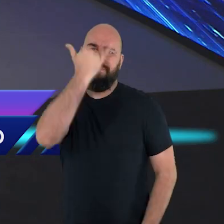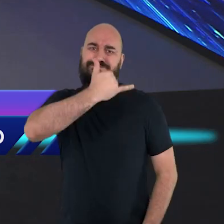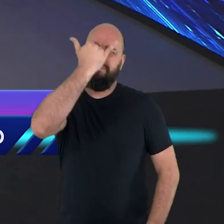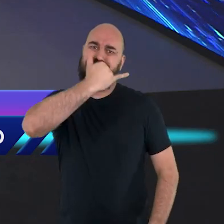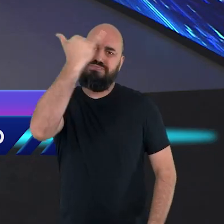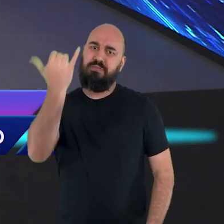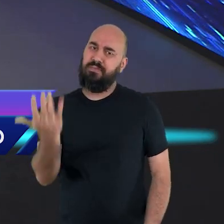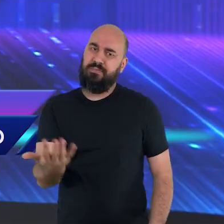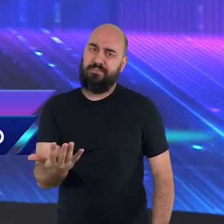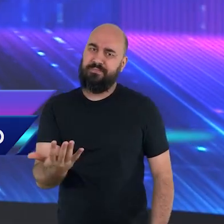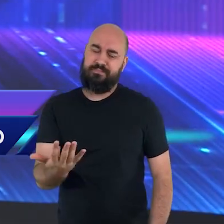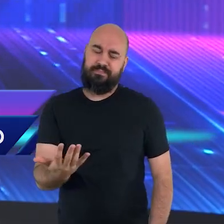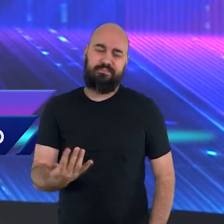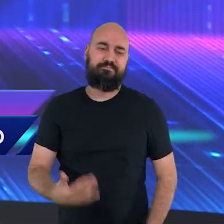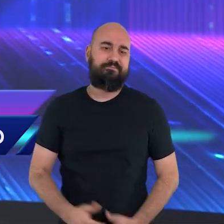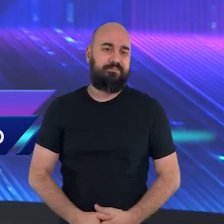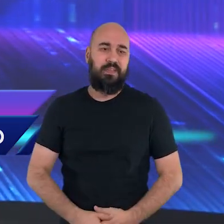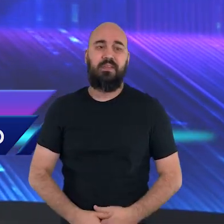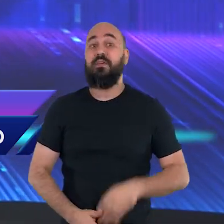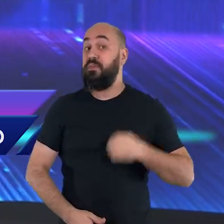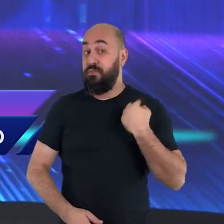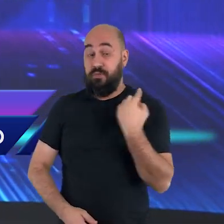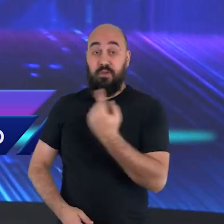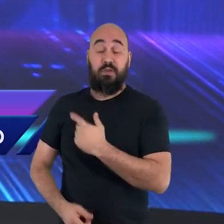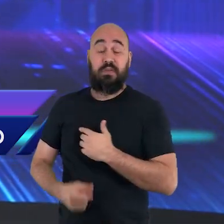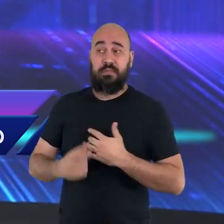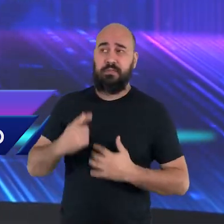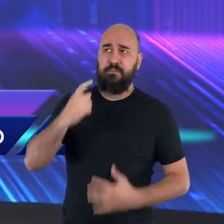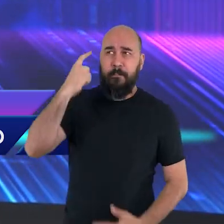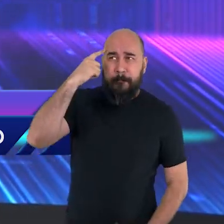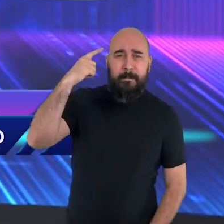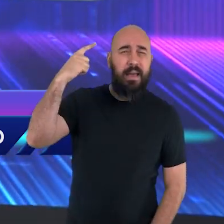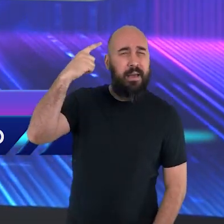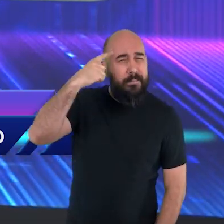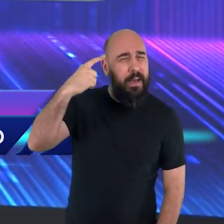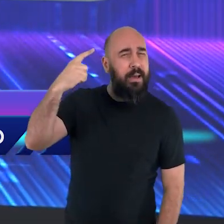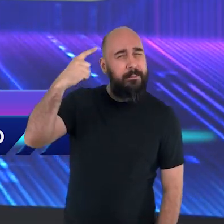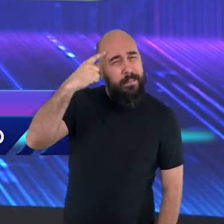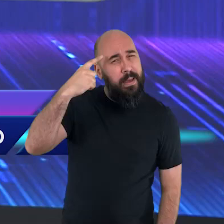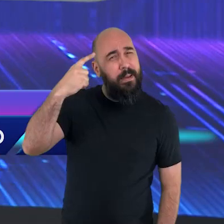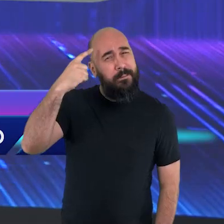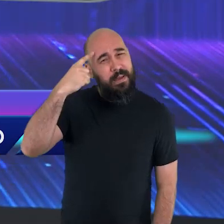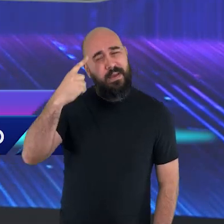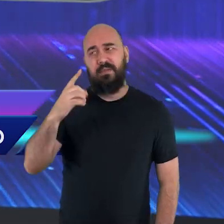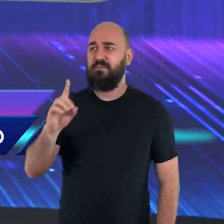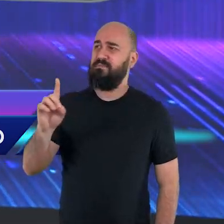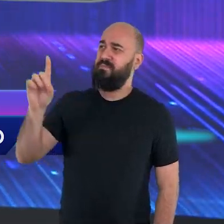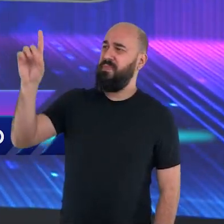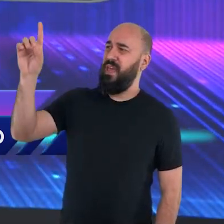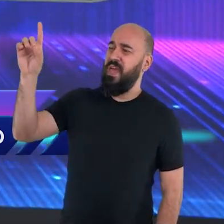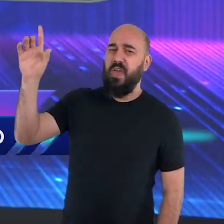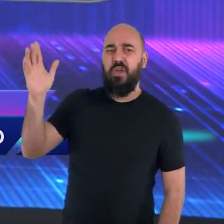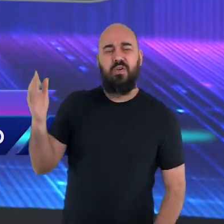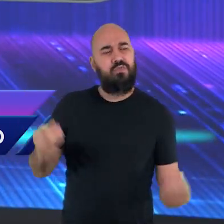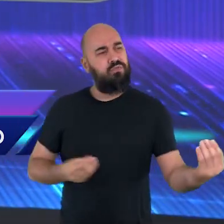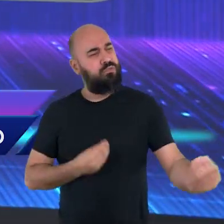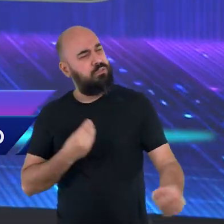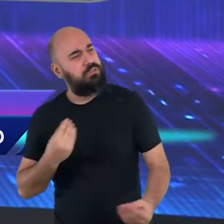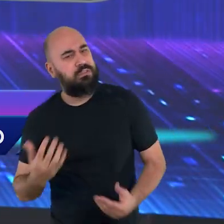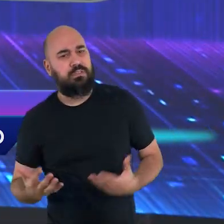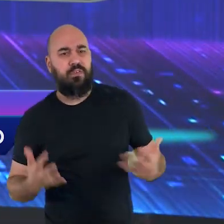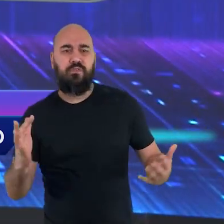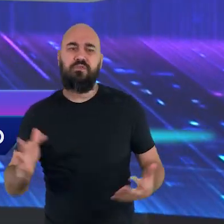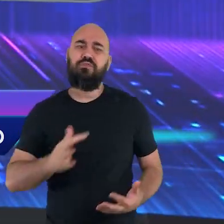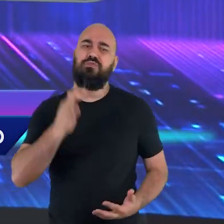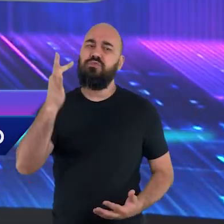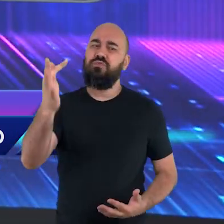Essas são questões que, muitas vezes, fazem com que algumas pessoas duvidem daquilo que vem, daquilo que toca, porque